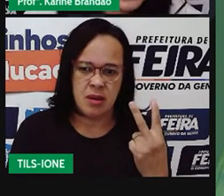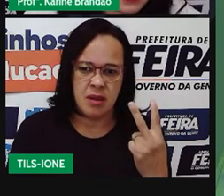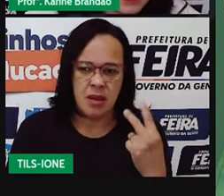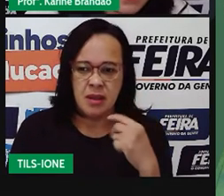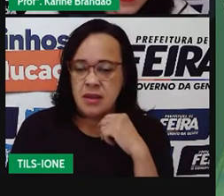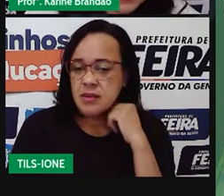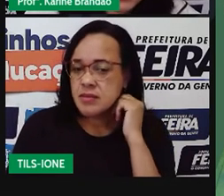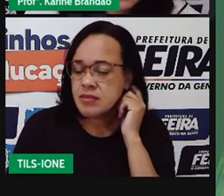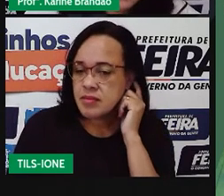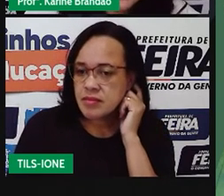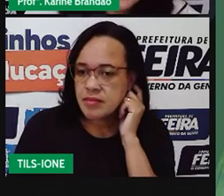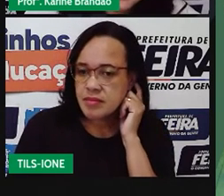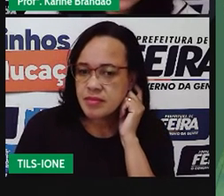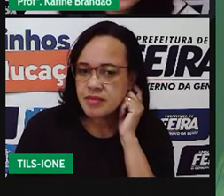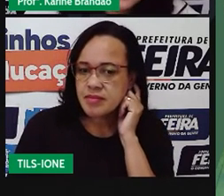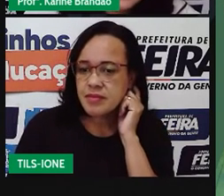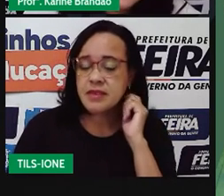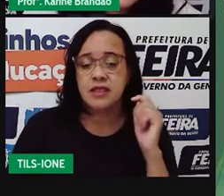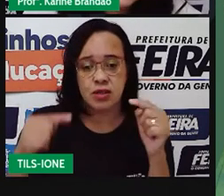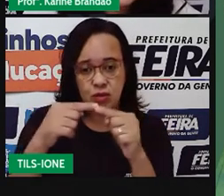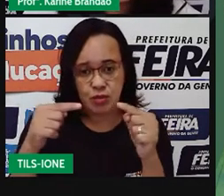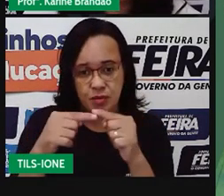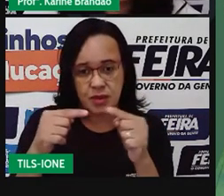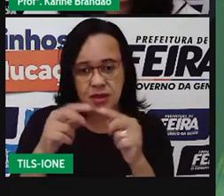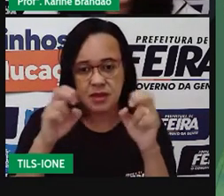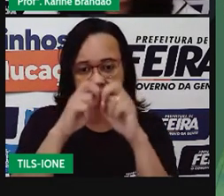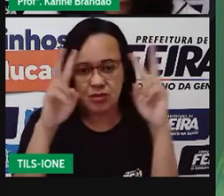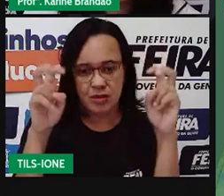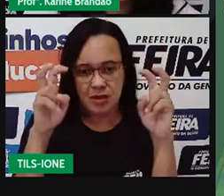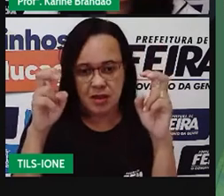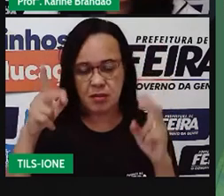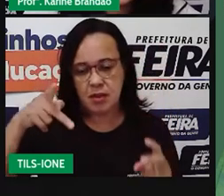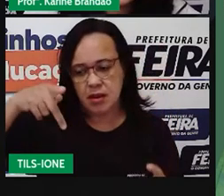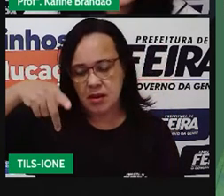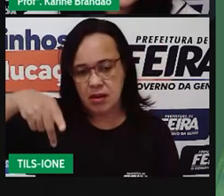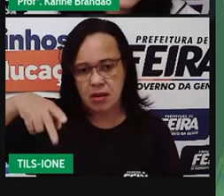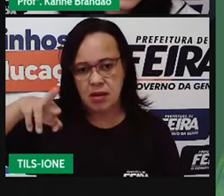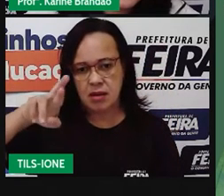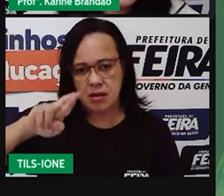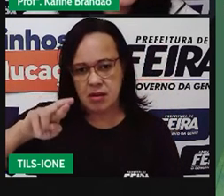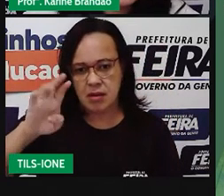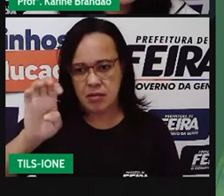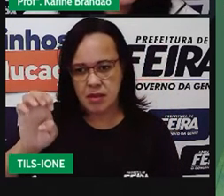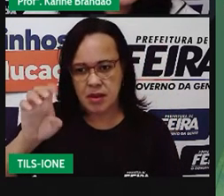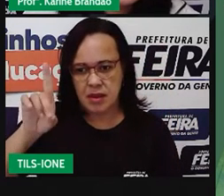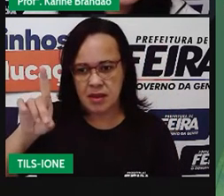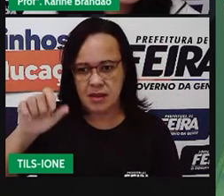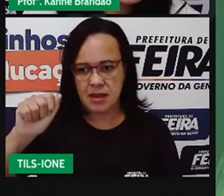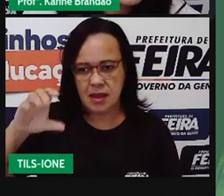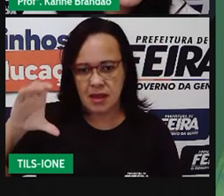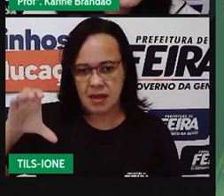Que também falam sobre predação. Esse primeiro, né, dessa serpente,